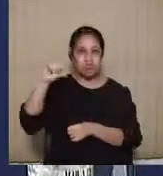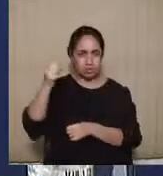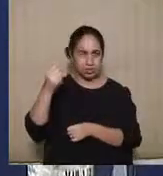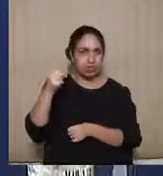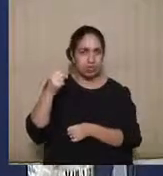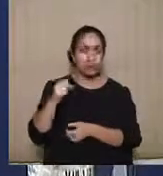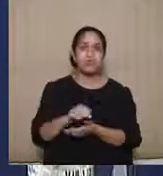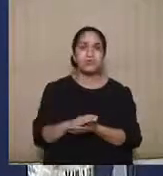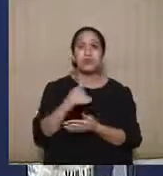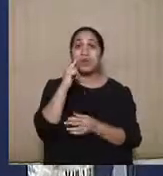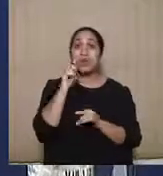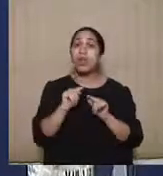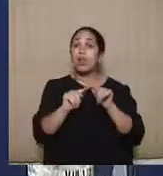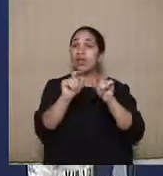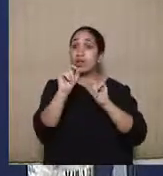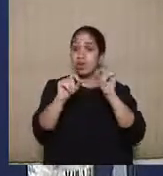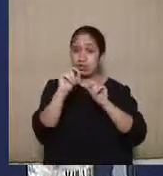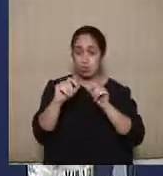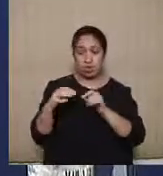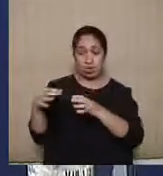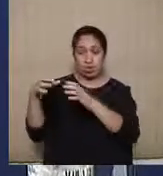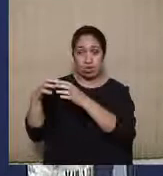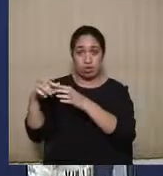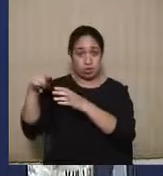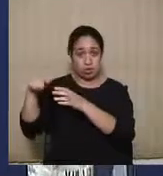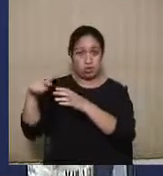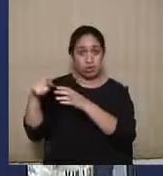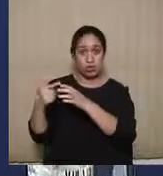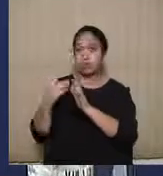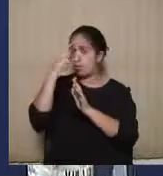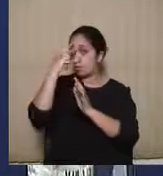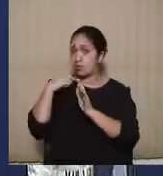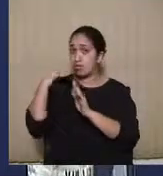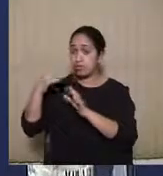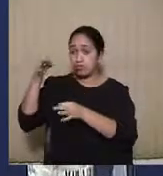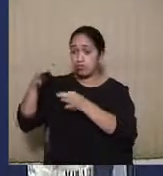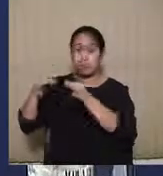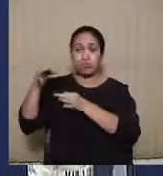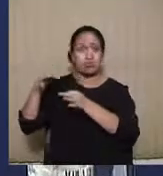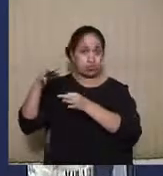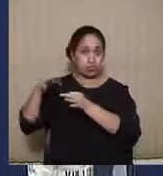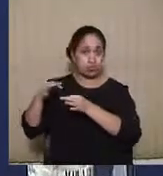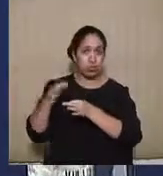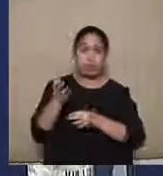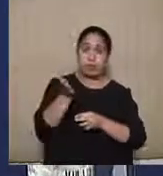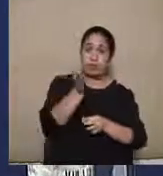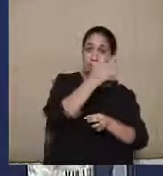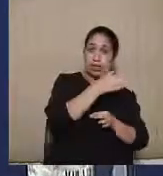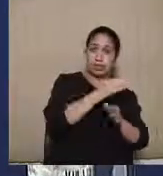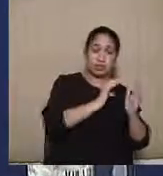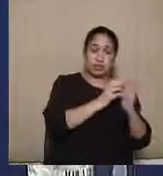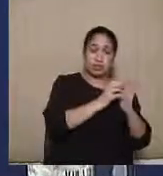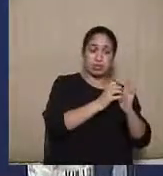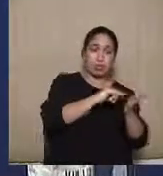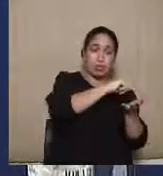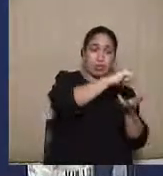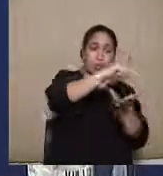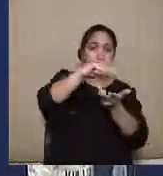nessa linha, de que as coligações passam a ter personalidade jurídica a partir do acordo de vontade dos partidos que a integram.